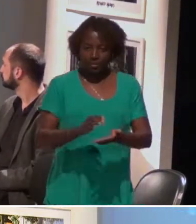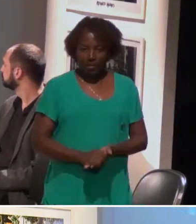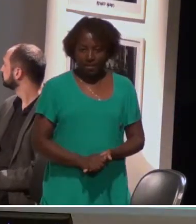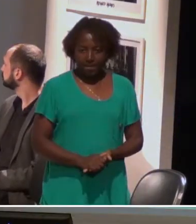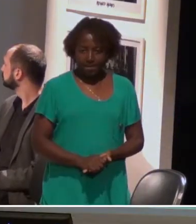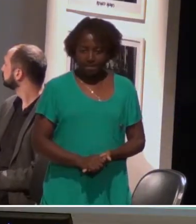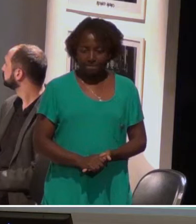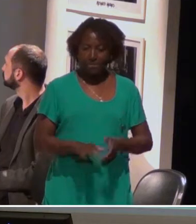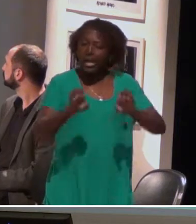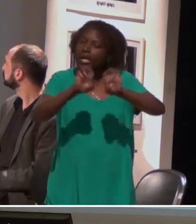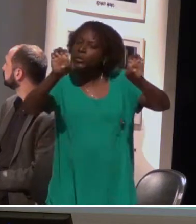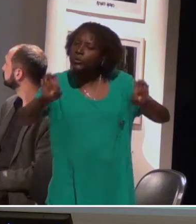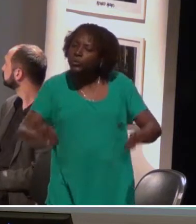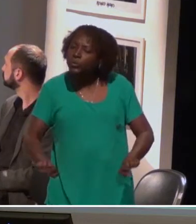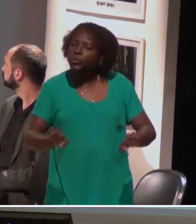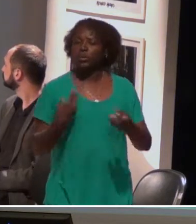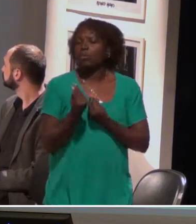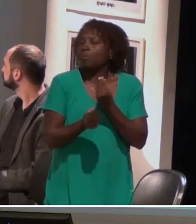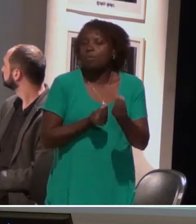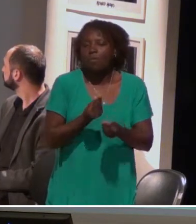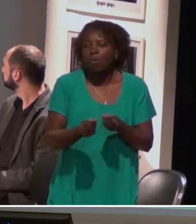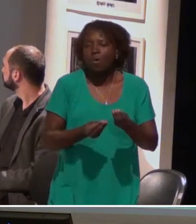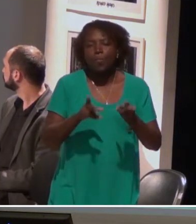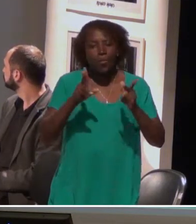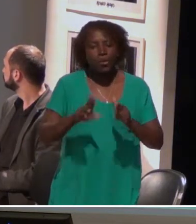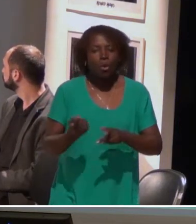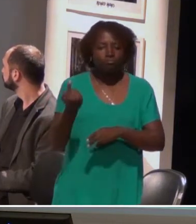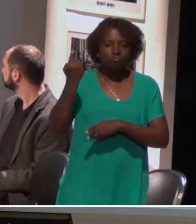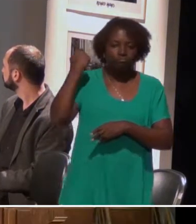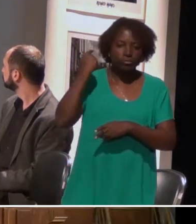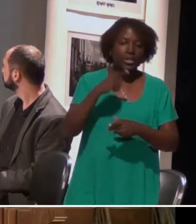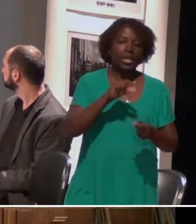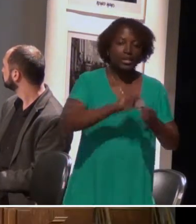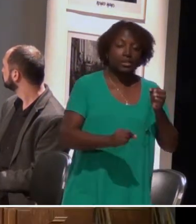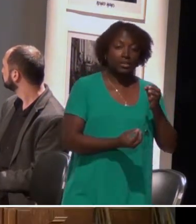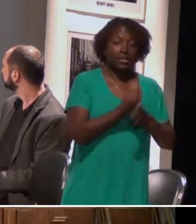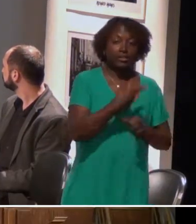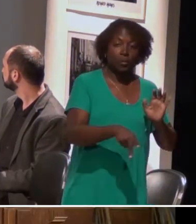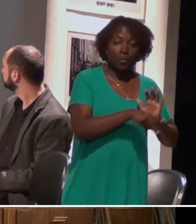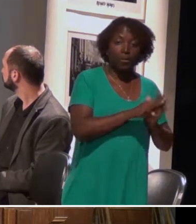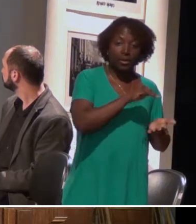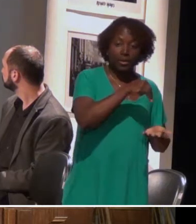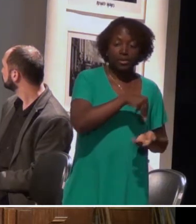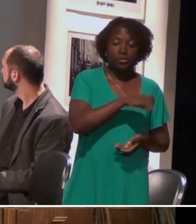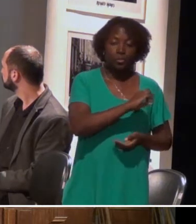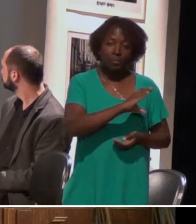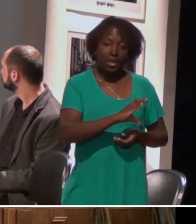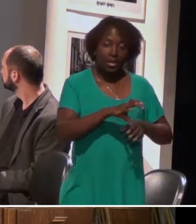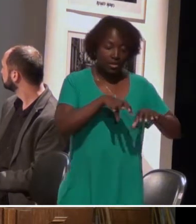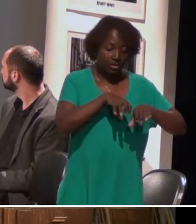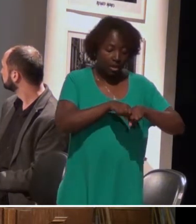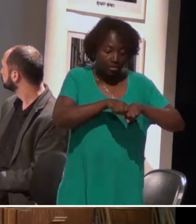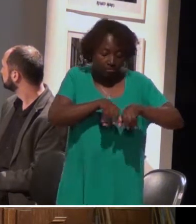A nossa estrutura ainda funciona como a original criada pelo MEC, com quatro núcleos